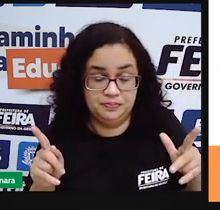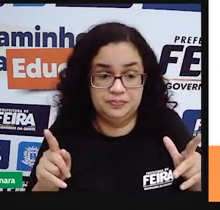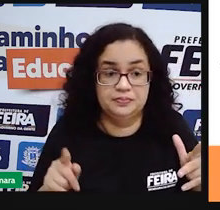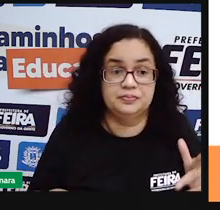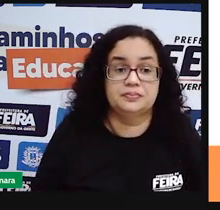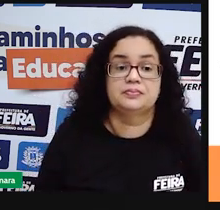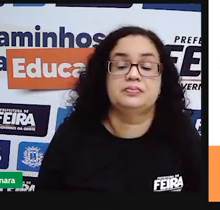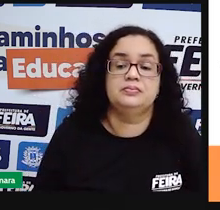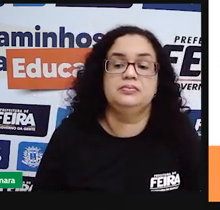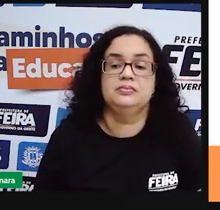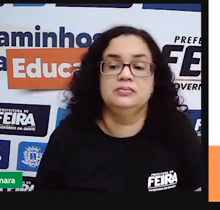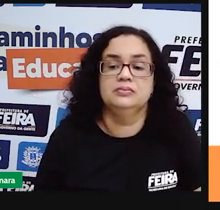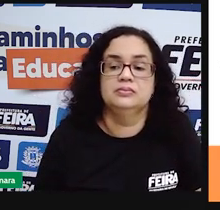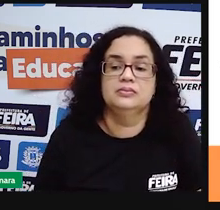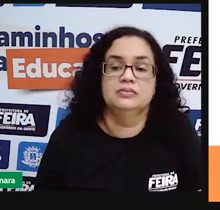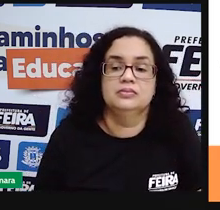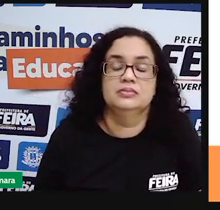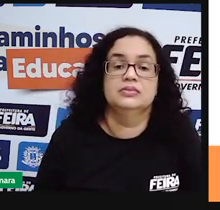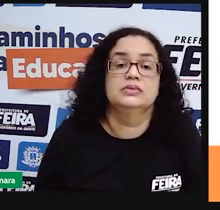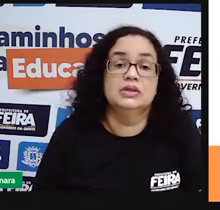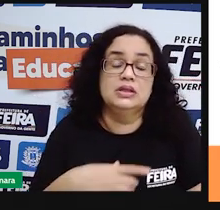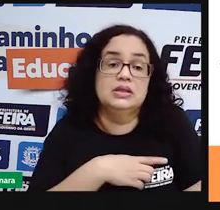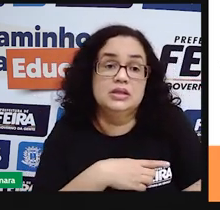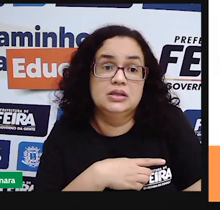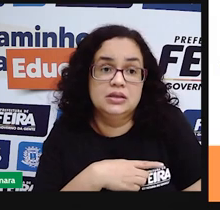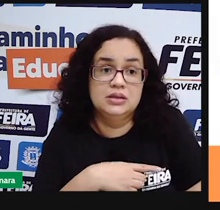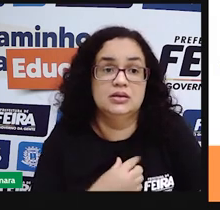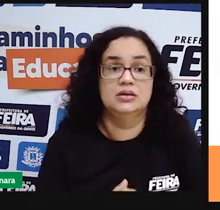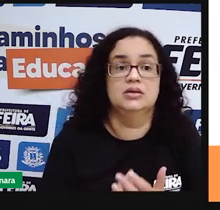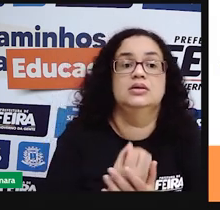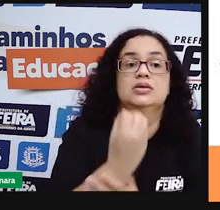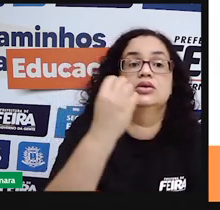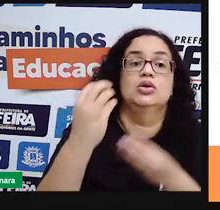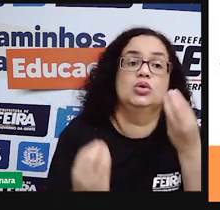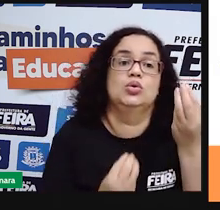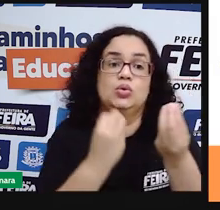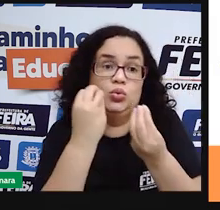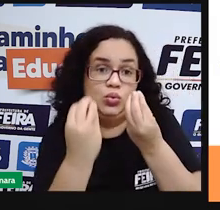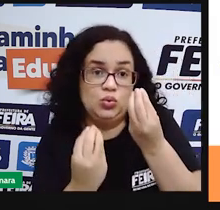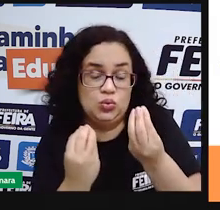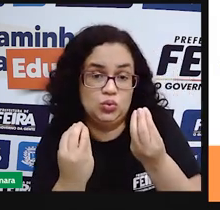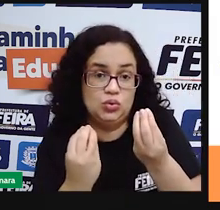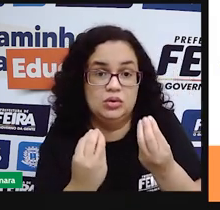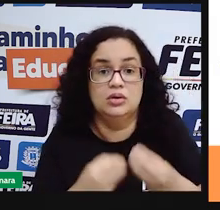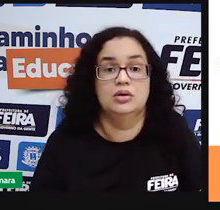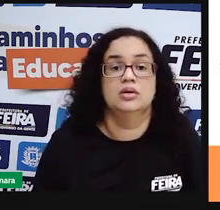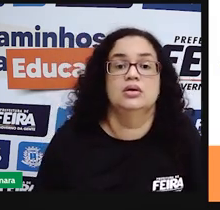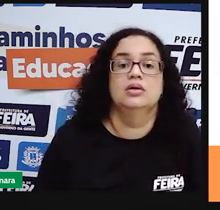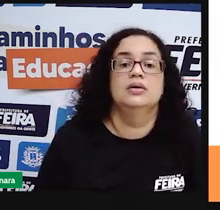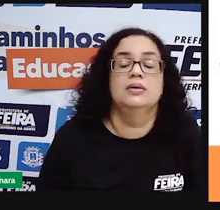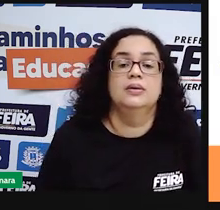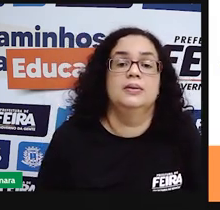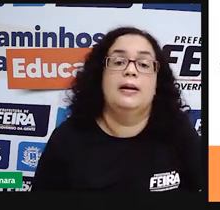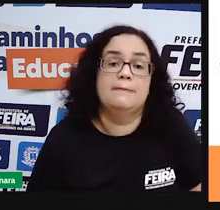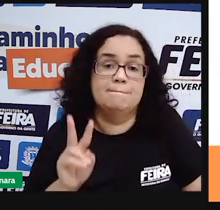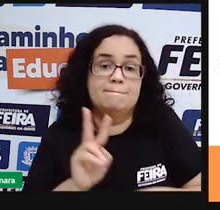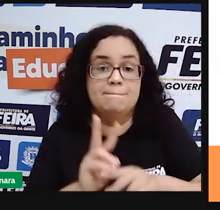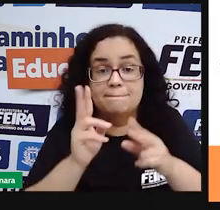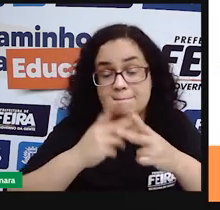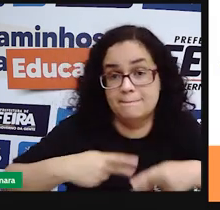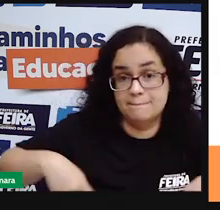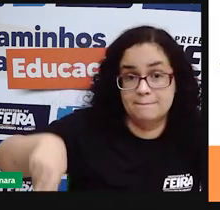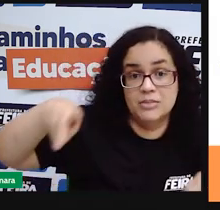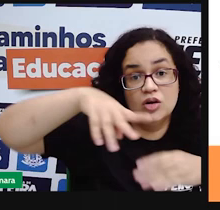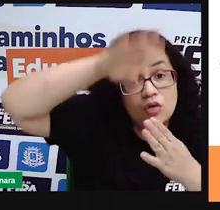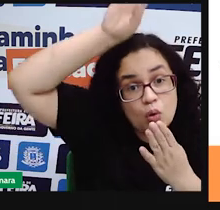às leis relacionado também às políticas públicas direcionadas à preservação dos povos indígenas